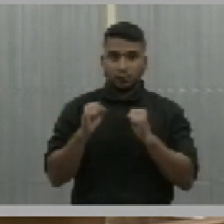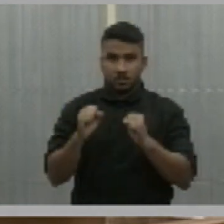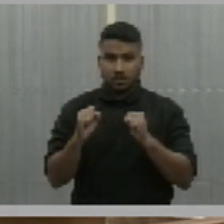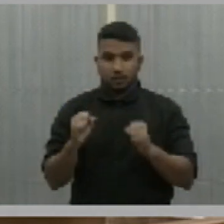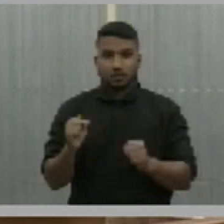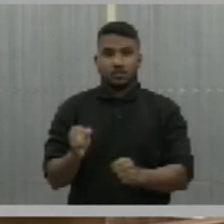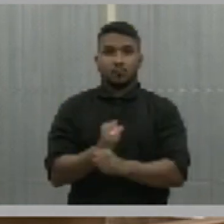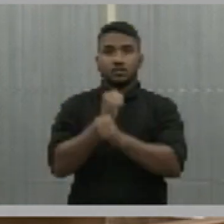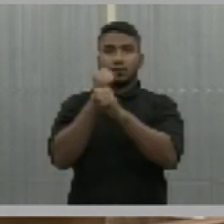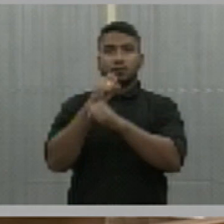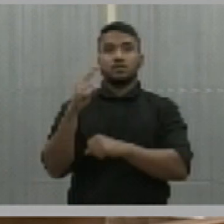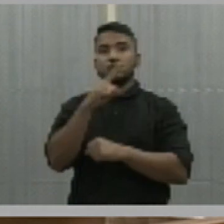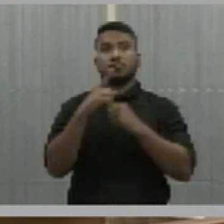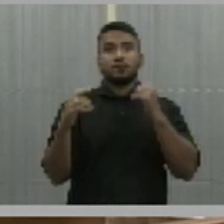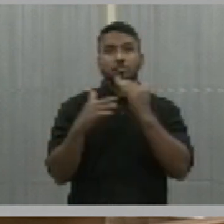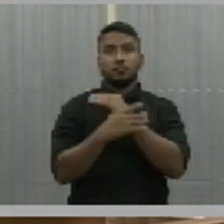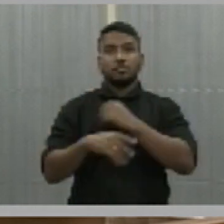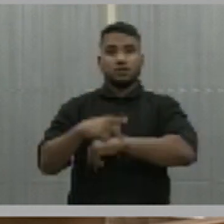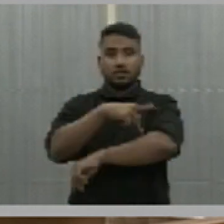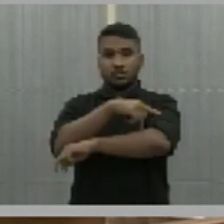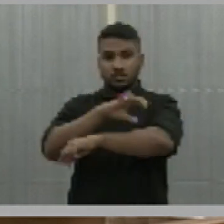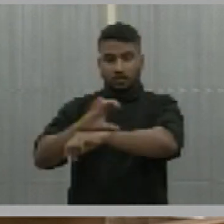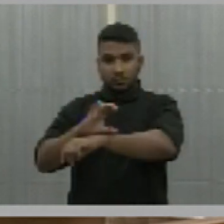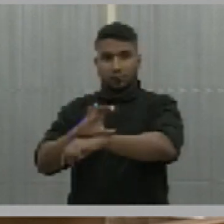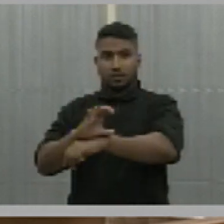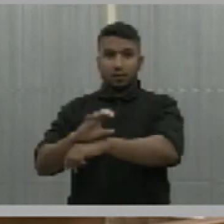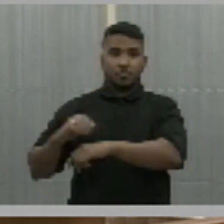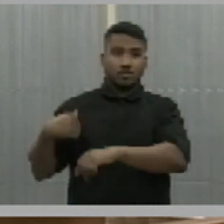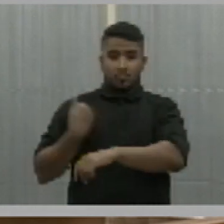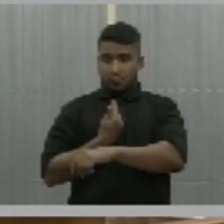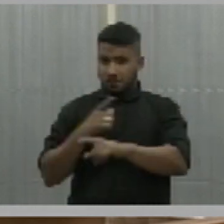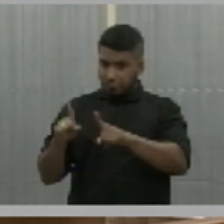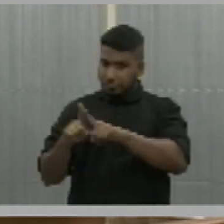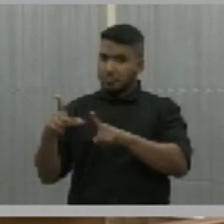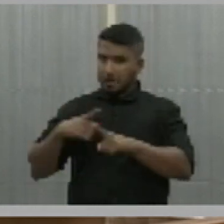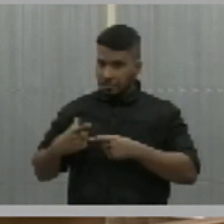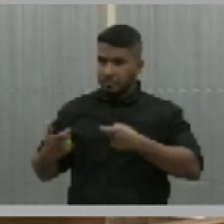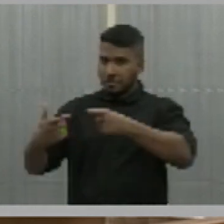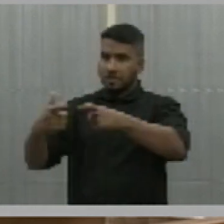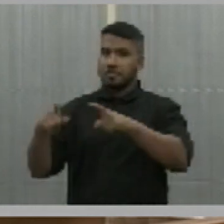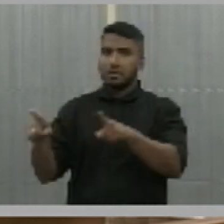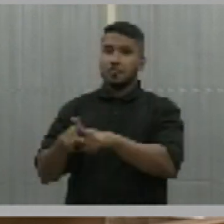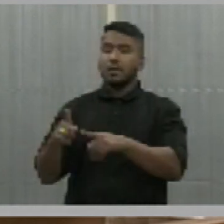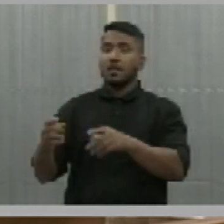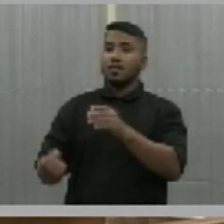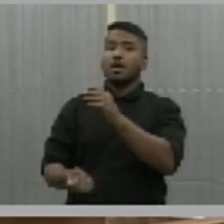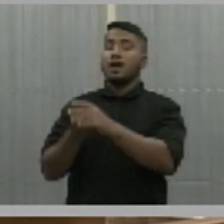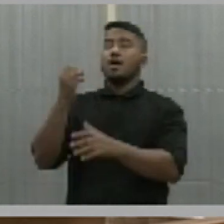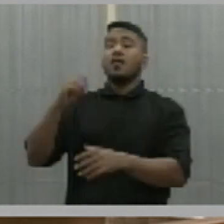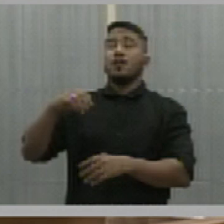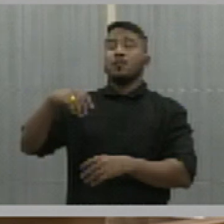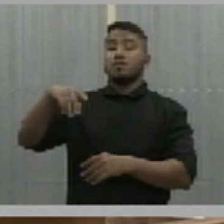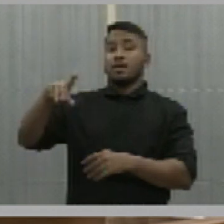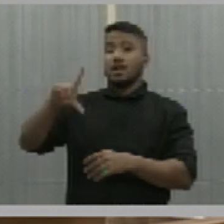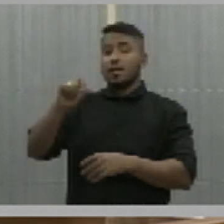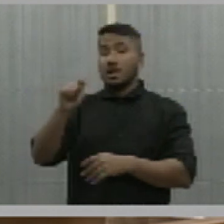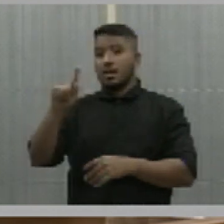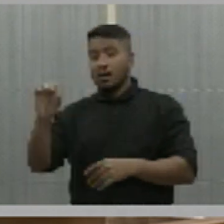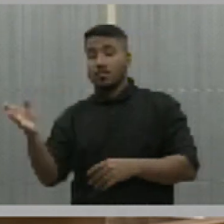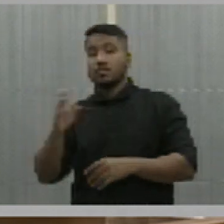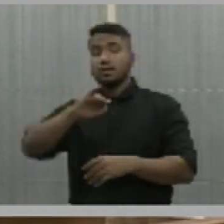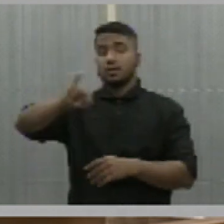construir, por exemplo, em Piracuruca, onde nós tivemos também um pequeno enfrentamento do monumento da Lagoa do Jacaré. Está sendo